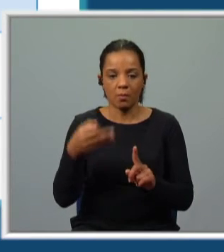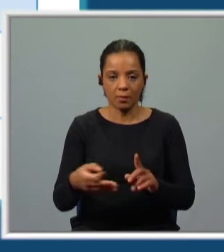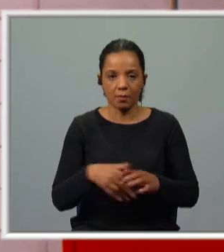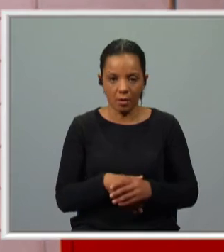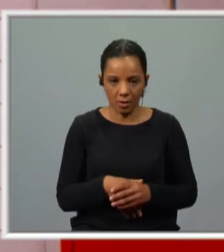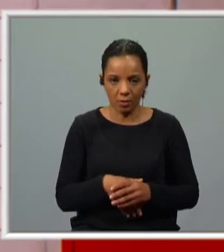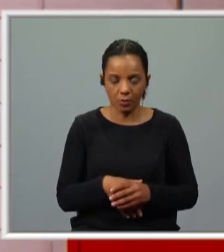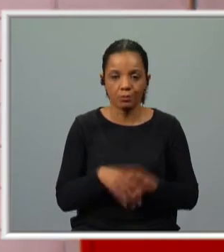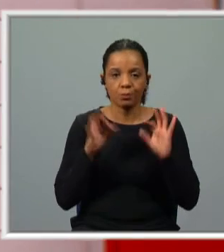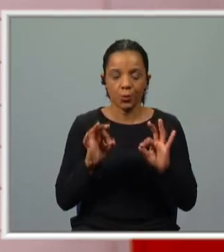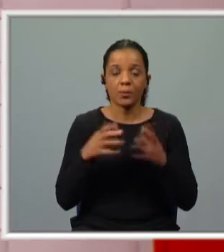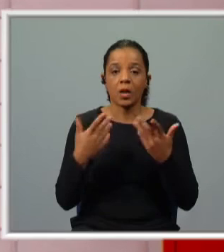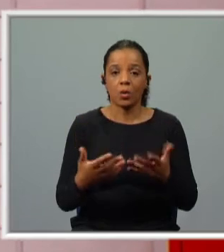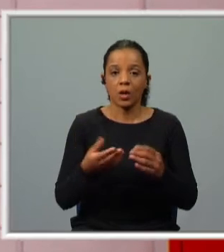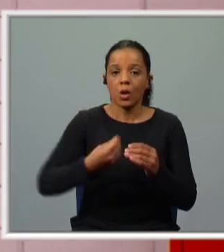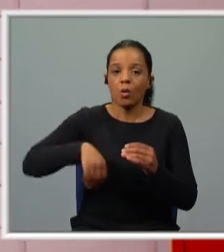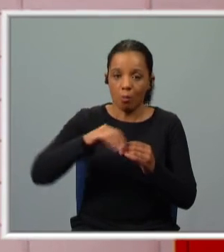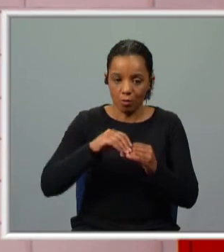Agora, com os tempos compostos.